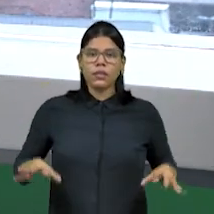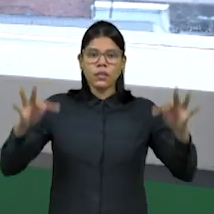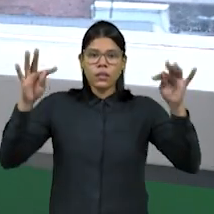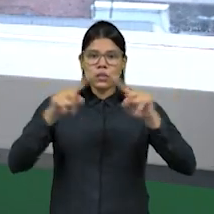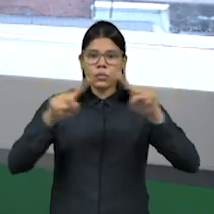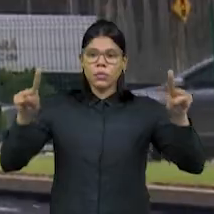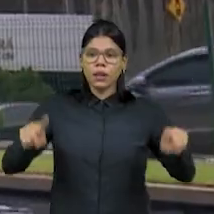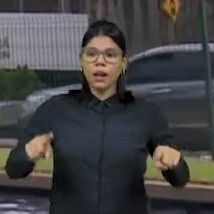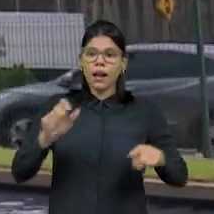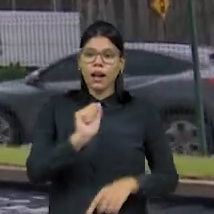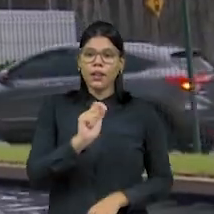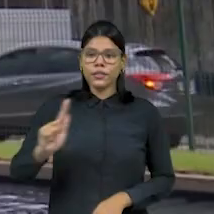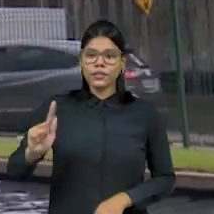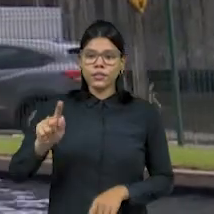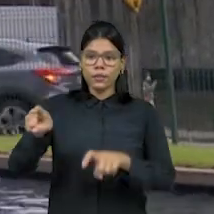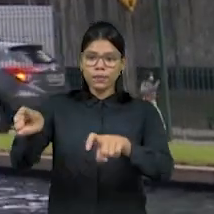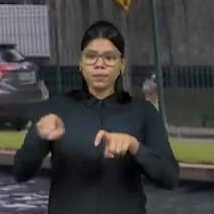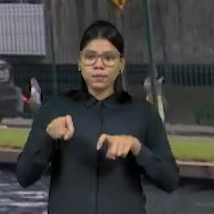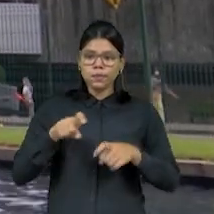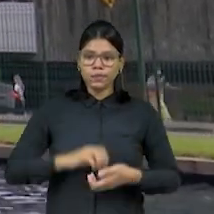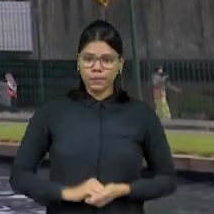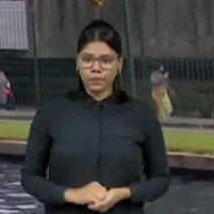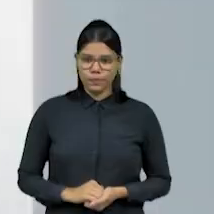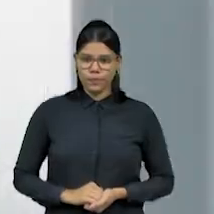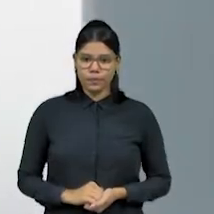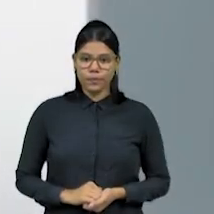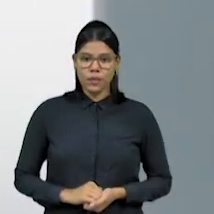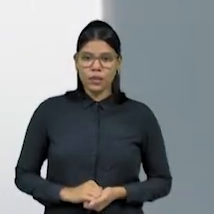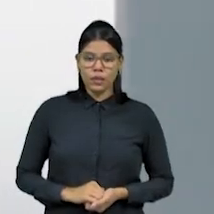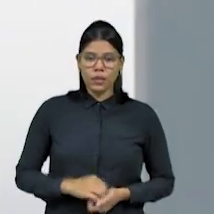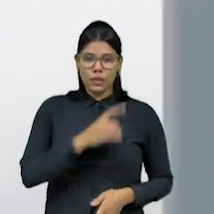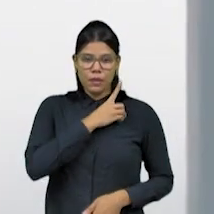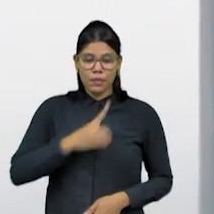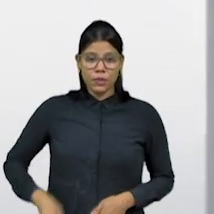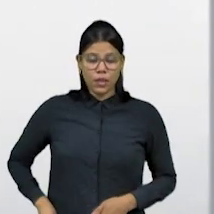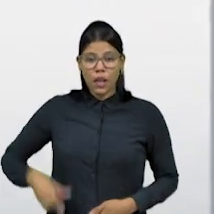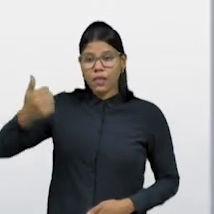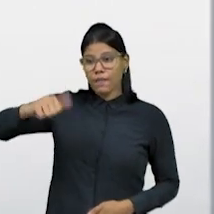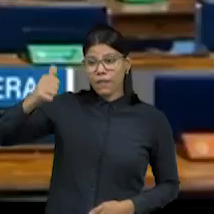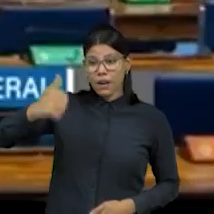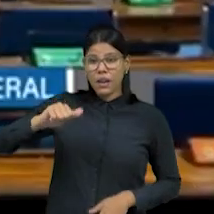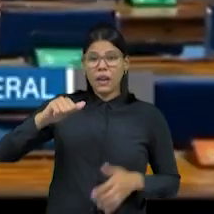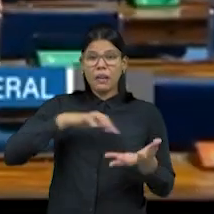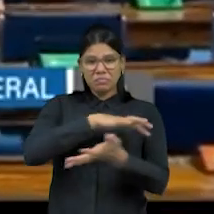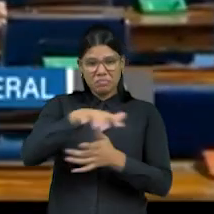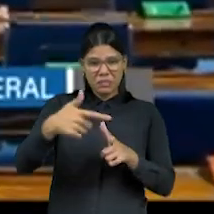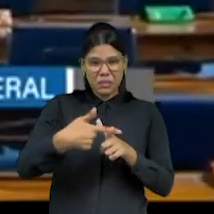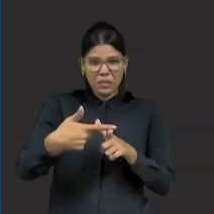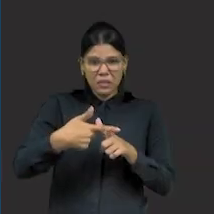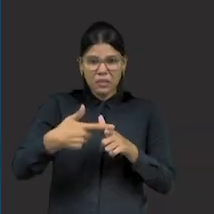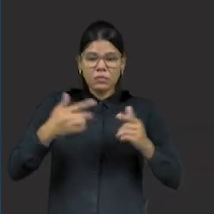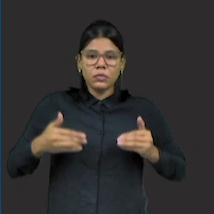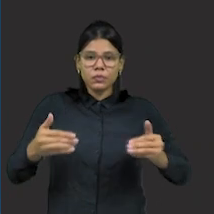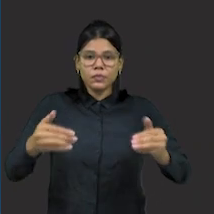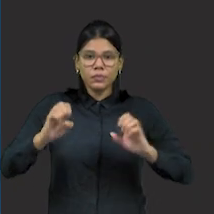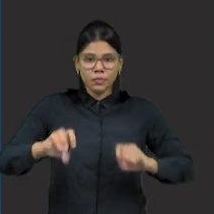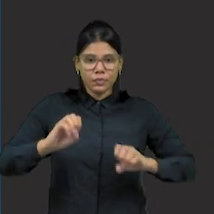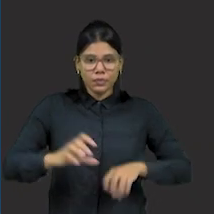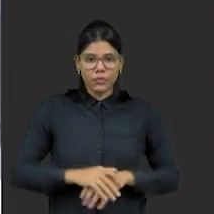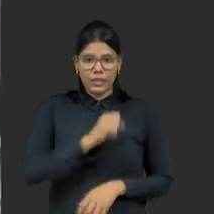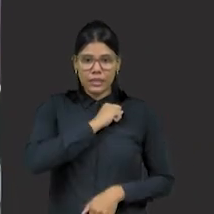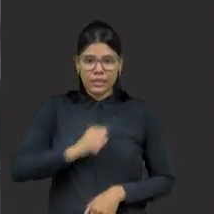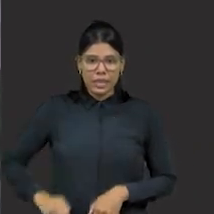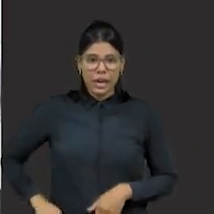Rural. Parlamentares cearenses avaliam a crise no Ministério da Educação. O Senado aprova o projeto de lei que cria a lei em